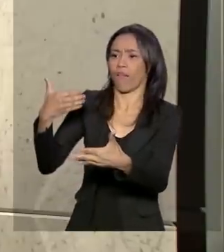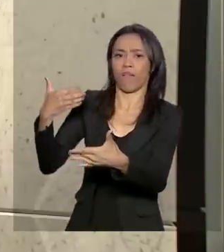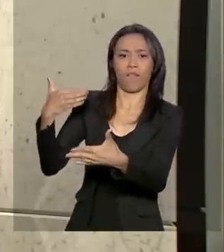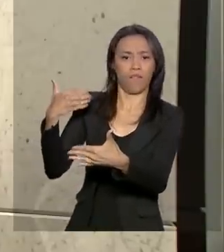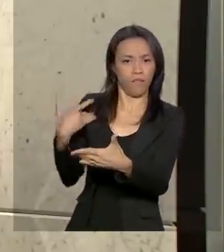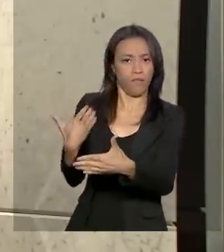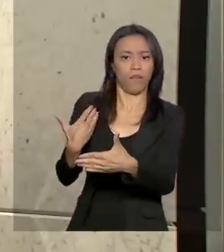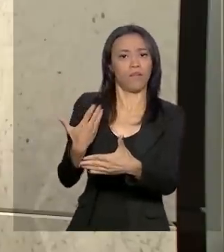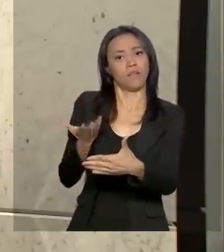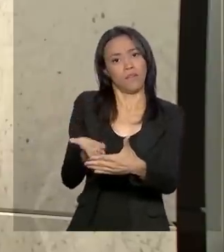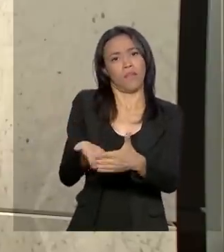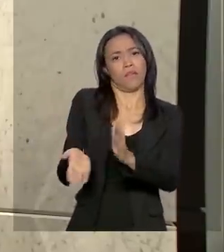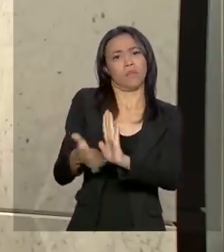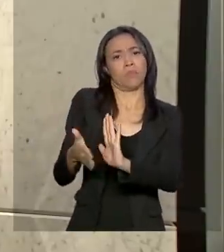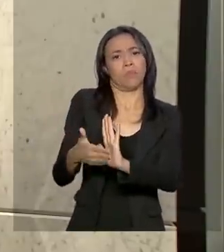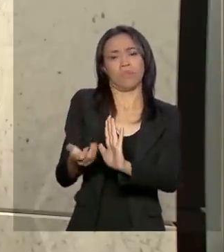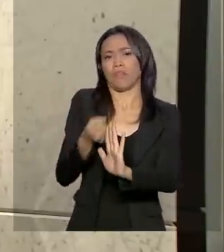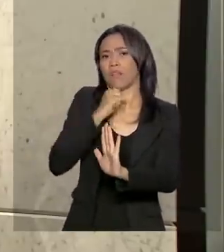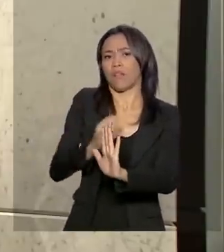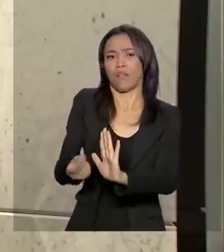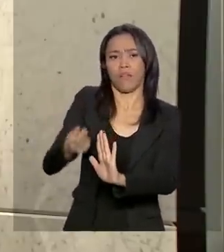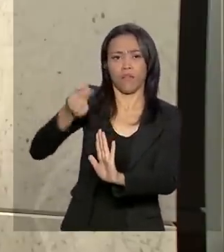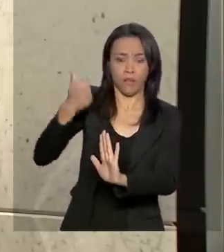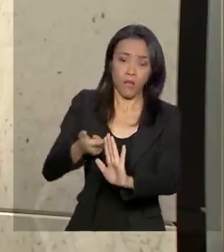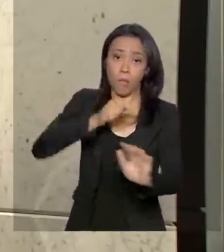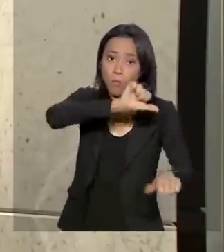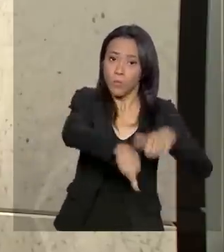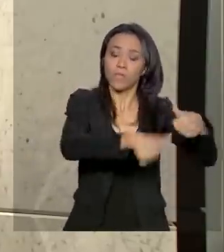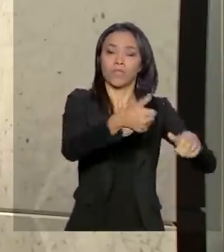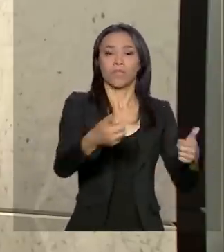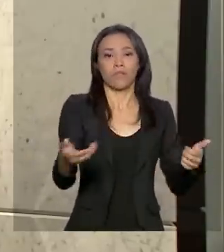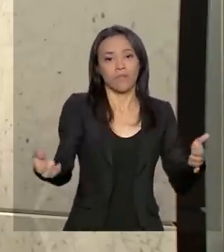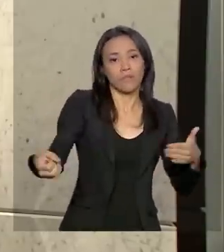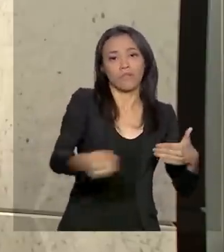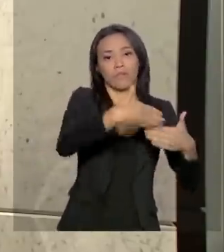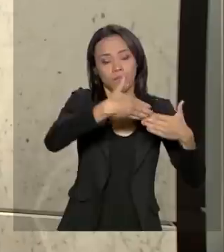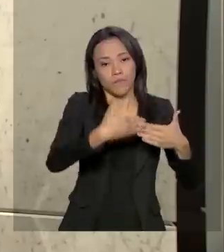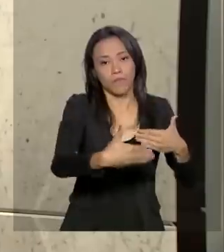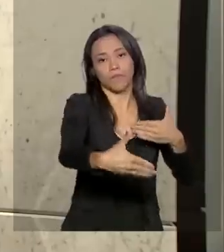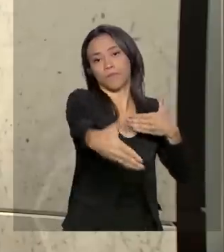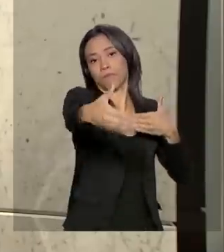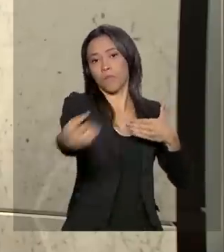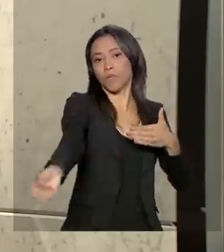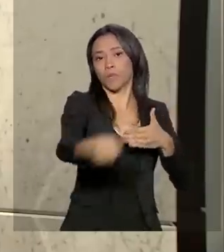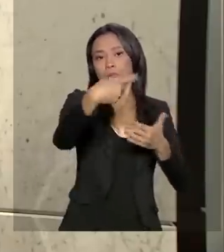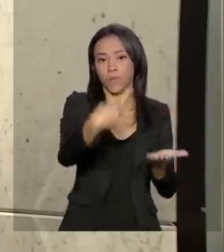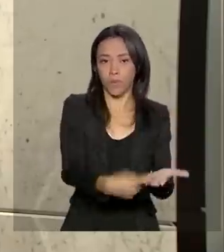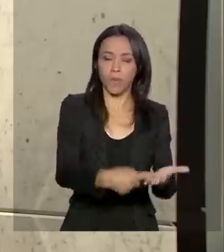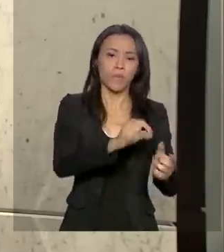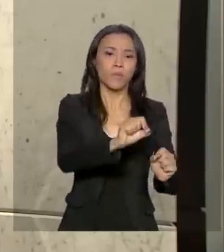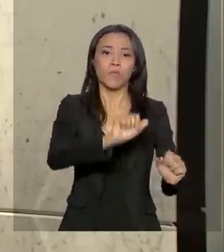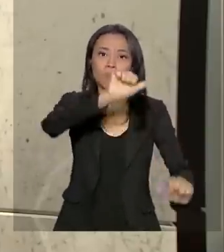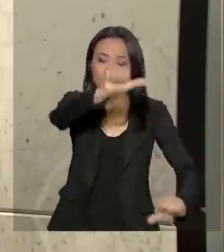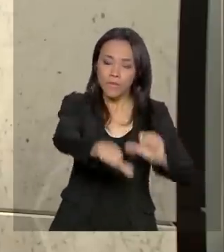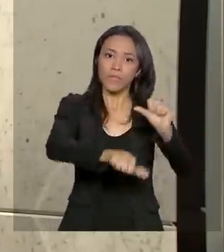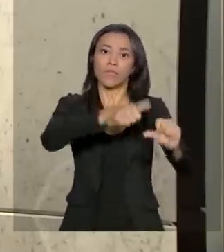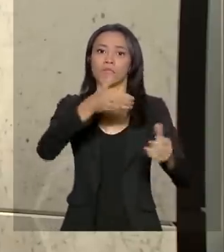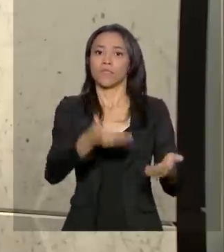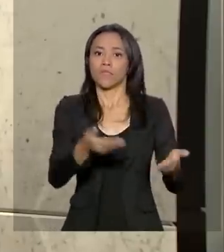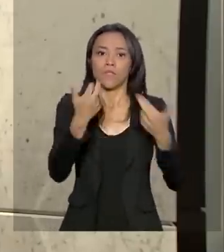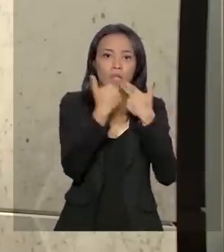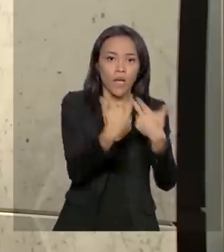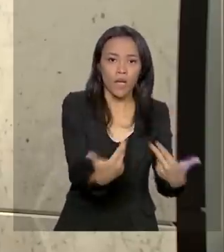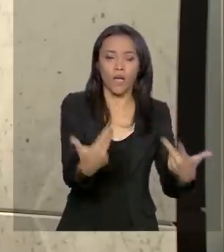antiga, mas que essa agenda antiga acabando abre caminho para a nova agenda, a agenda da transformação, da